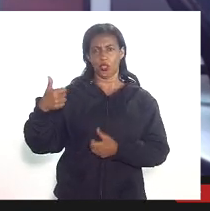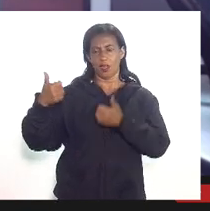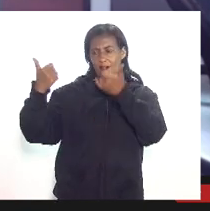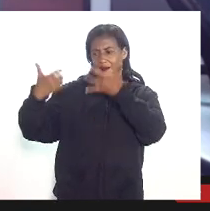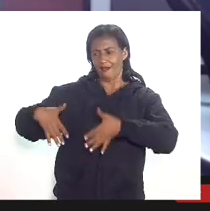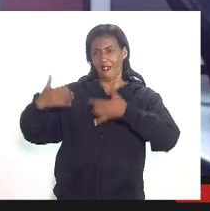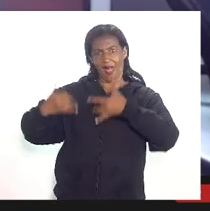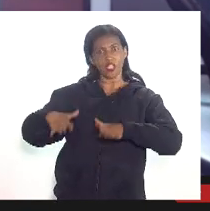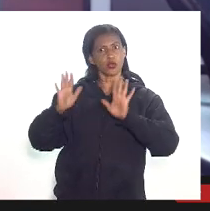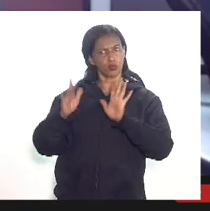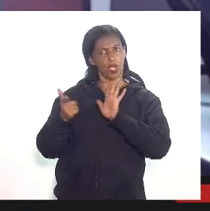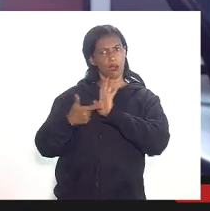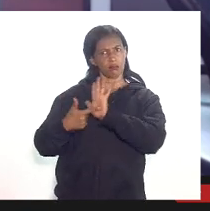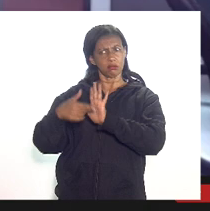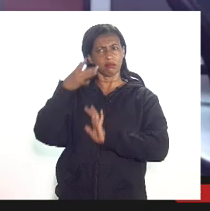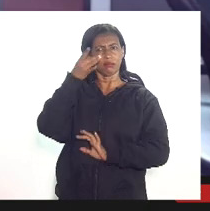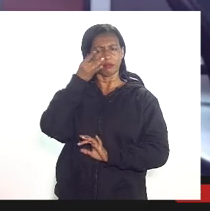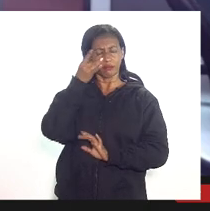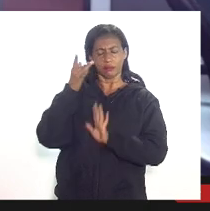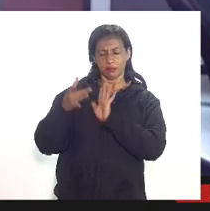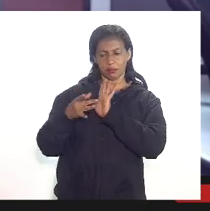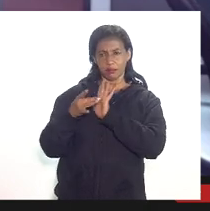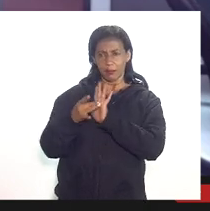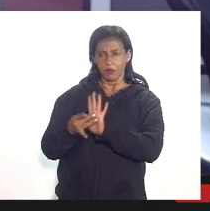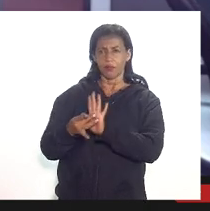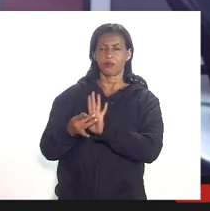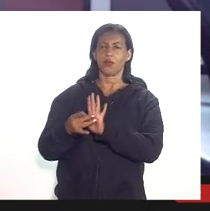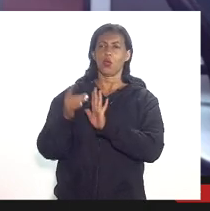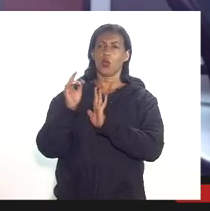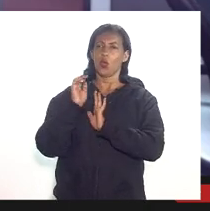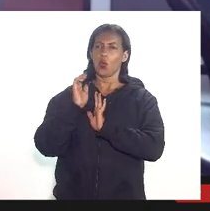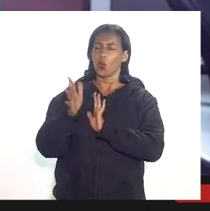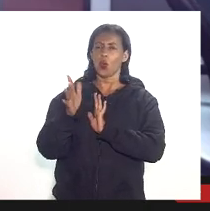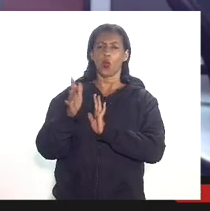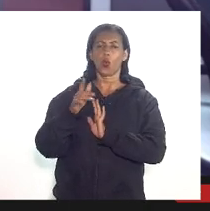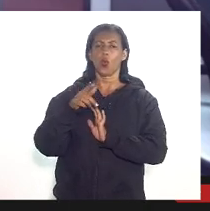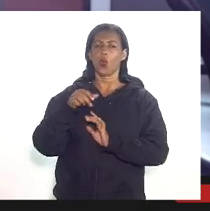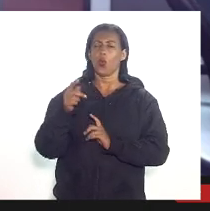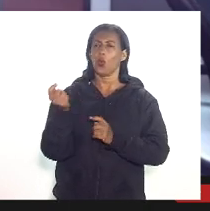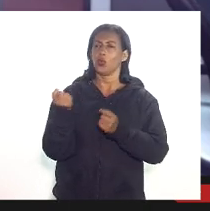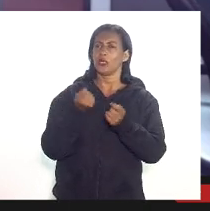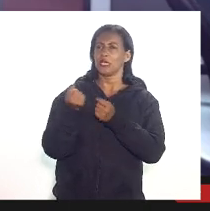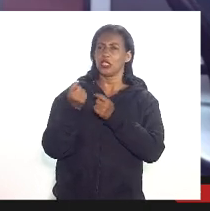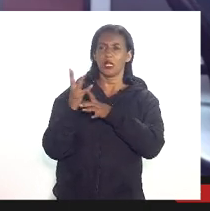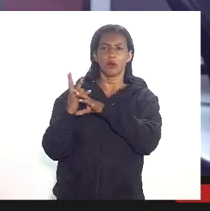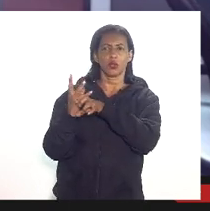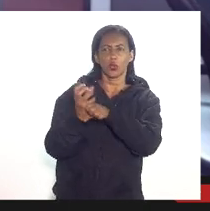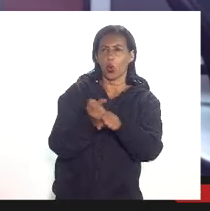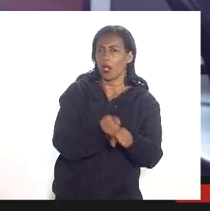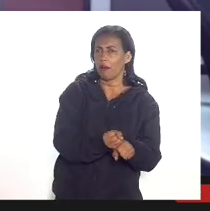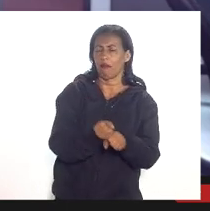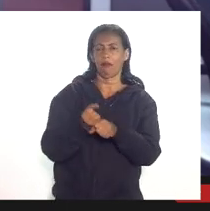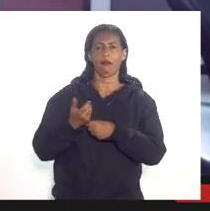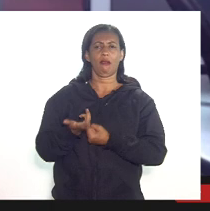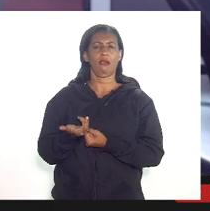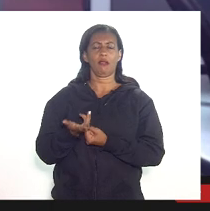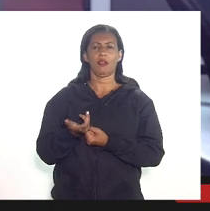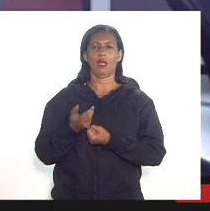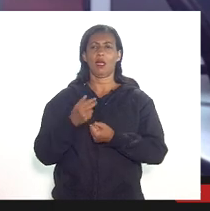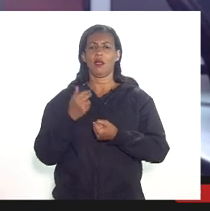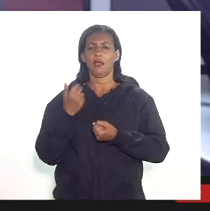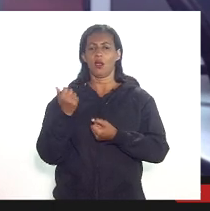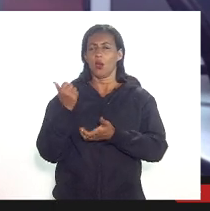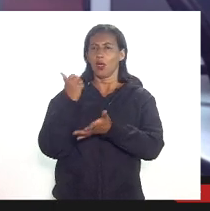com geologia estudos e projetos perfuração completação sistema de coleta da produção a unidade